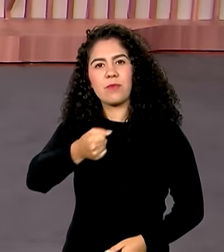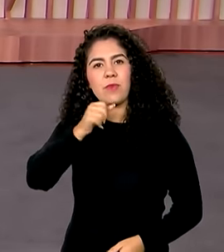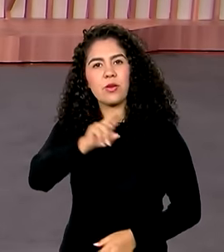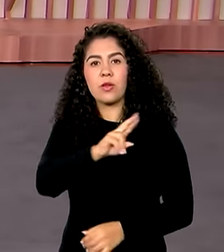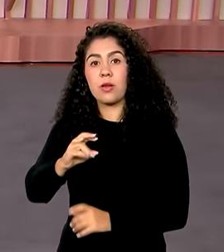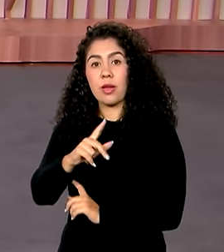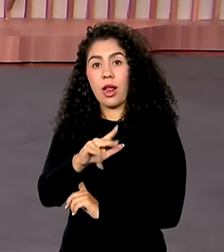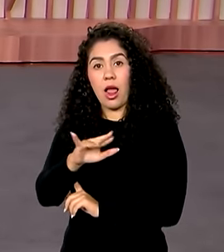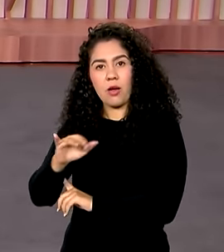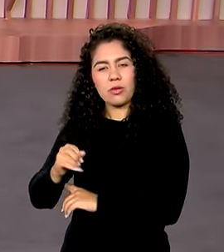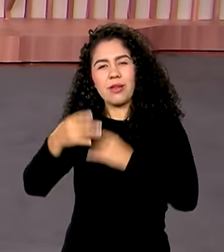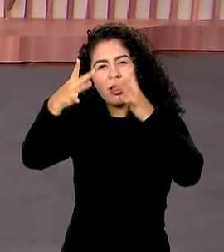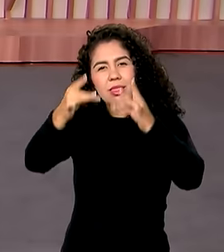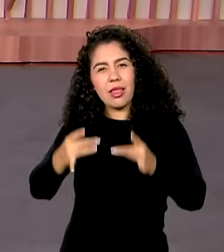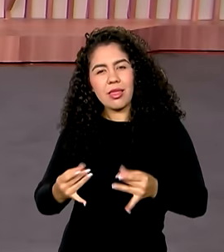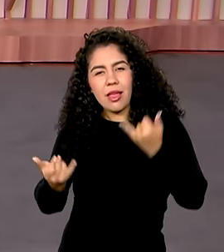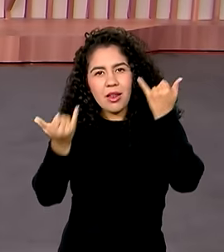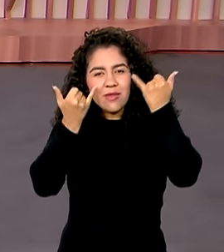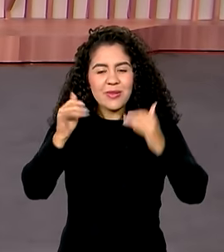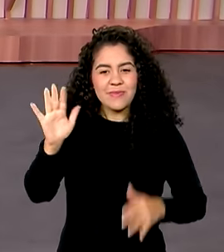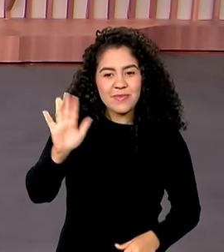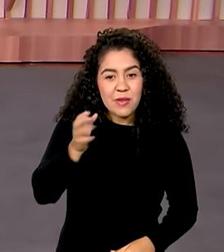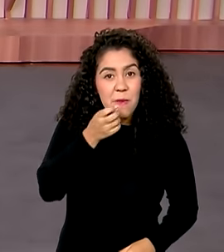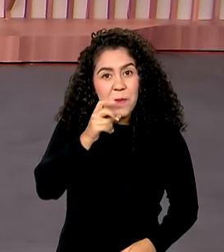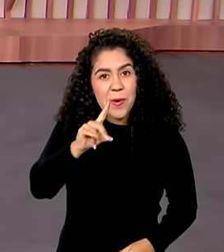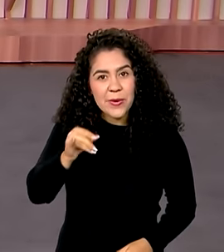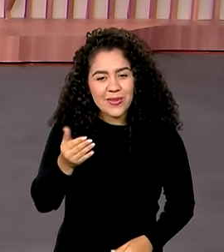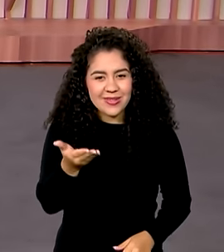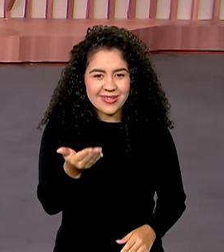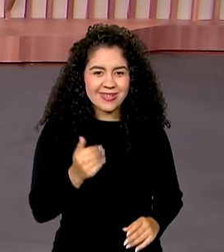Boiunga, que tem as informações. Bom dia, Cláudia.